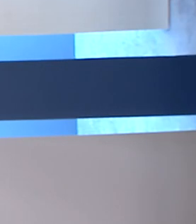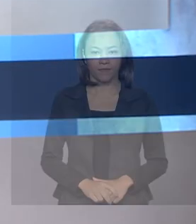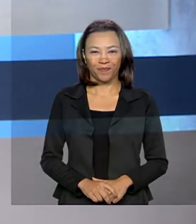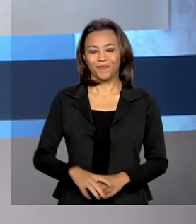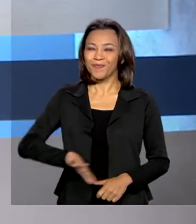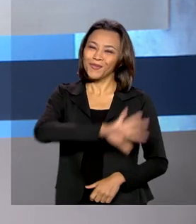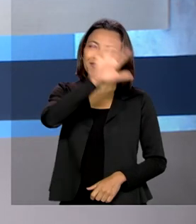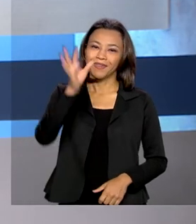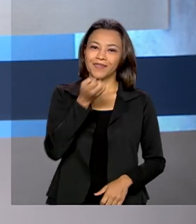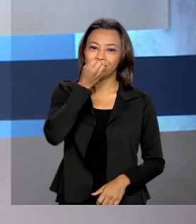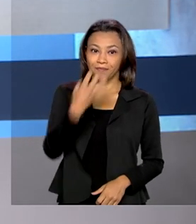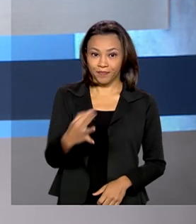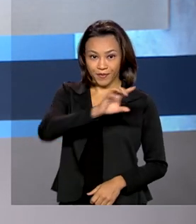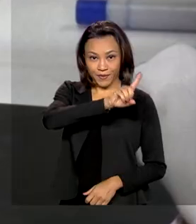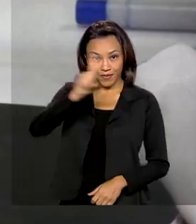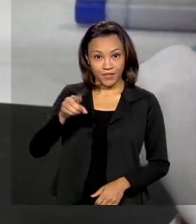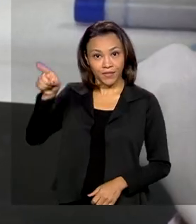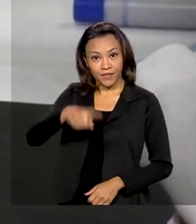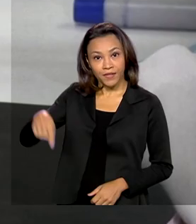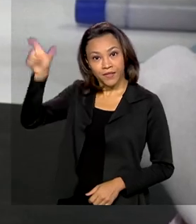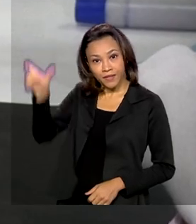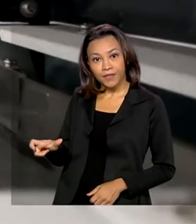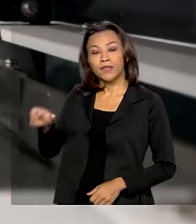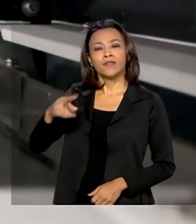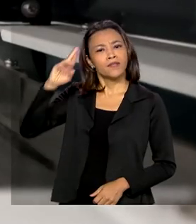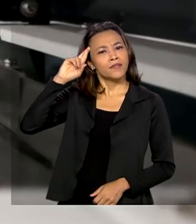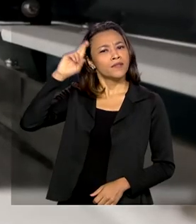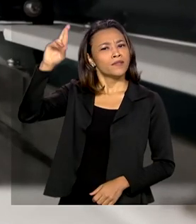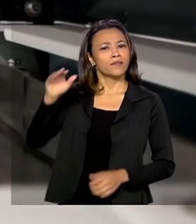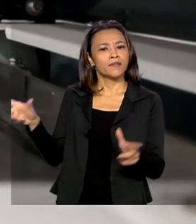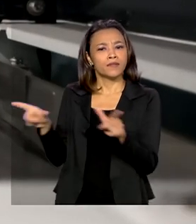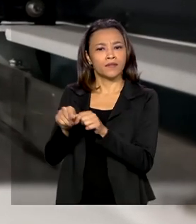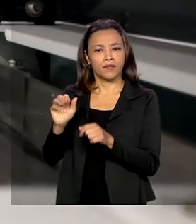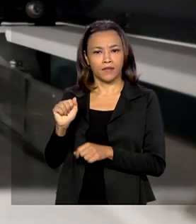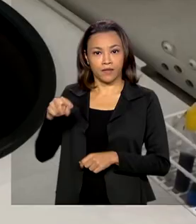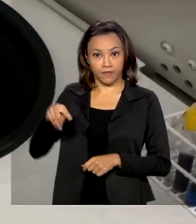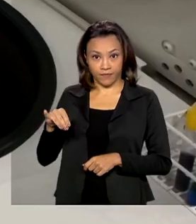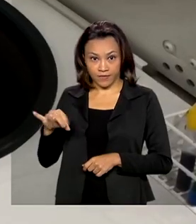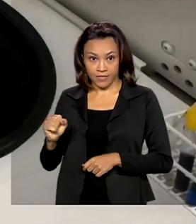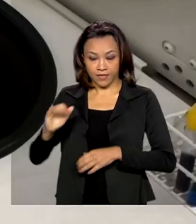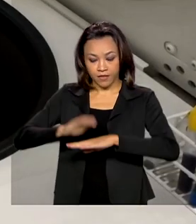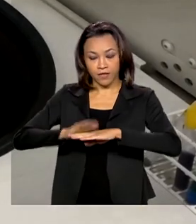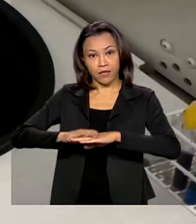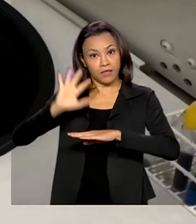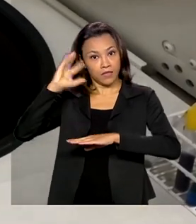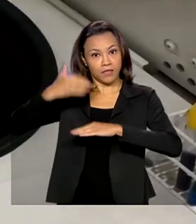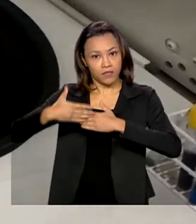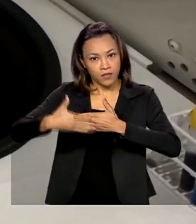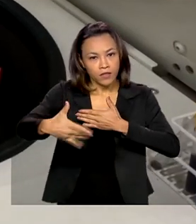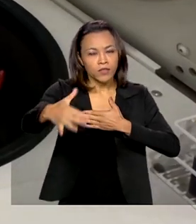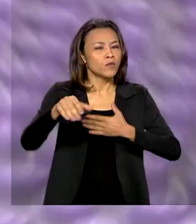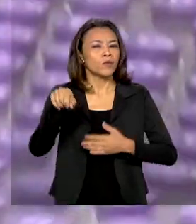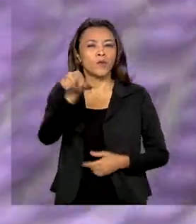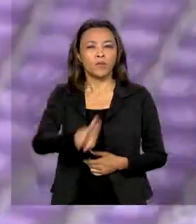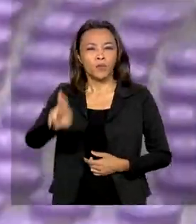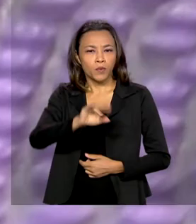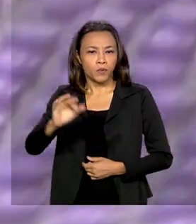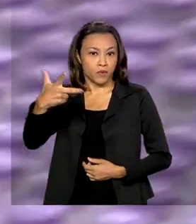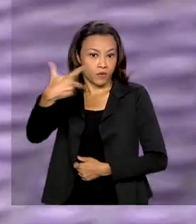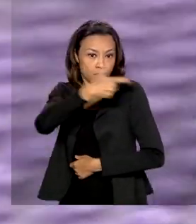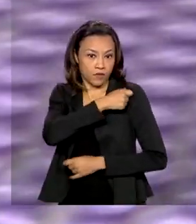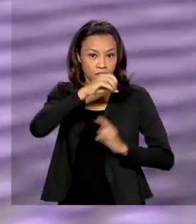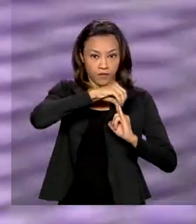Olá, bom dia. Diretores da Anvisa decidem nos próximos dias sobre o uso emergencial das vacinas da